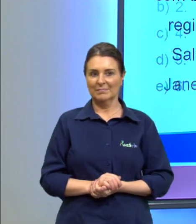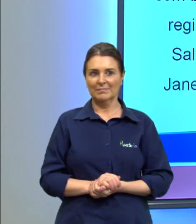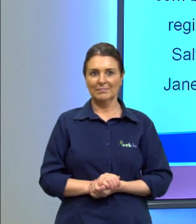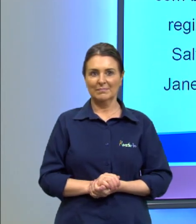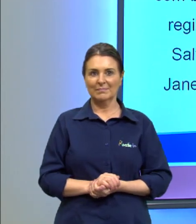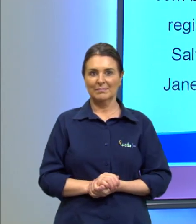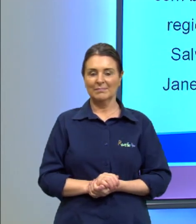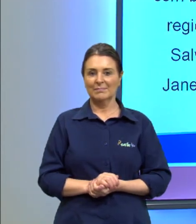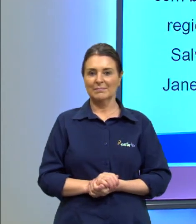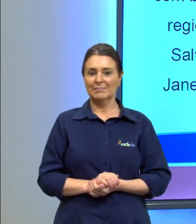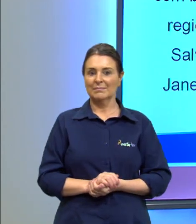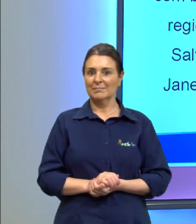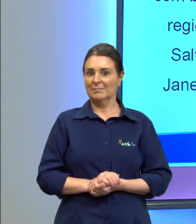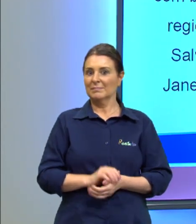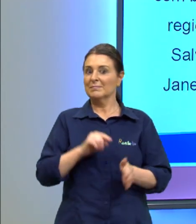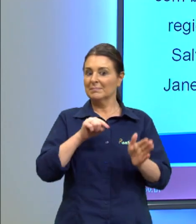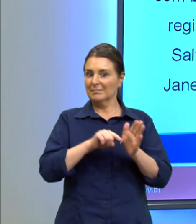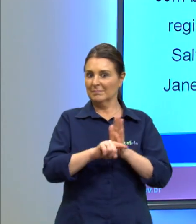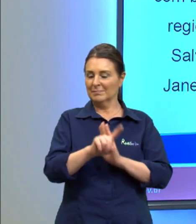Então, próxima questão,